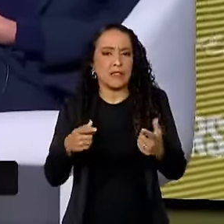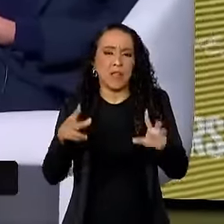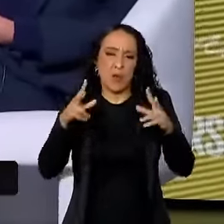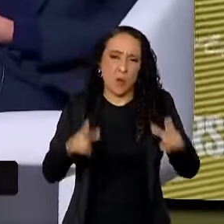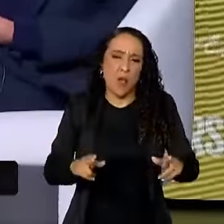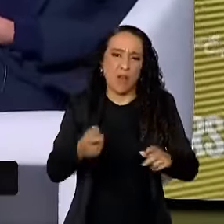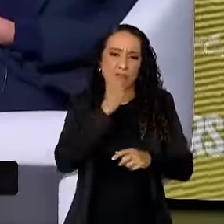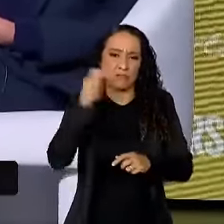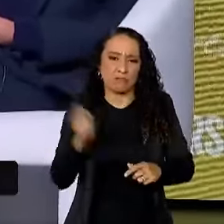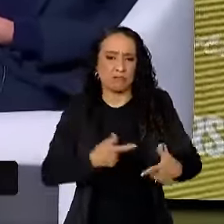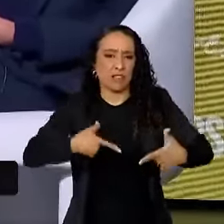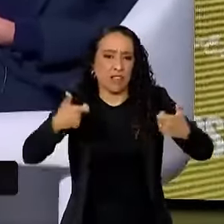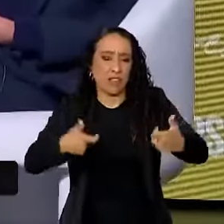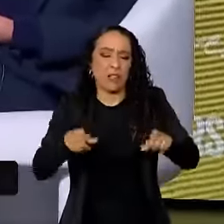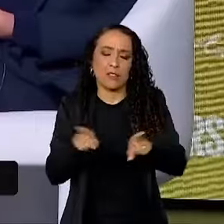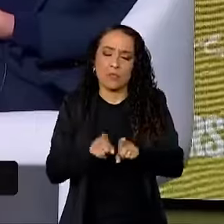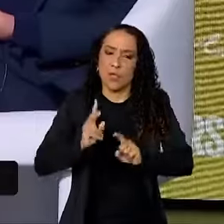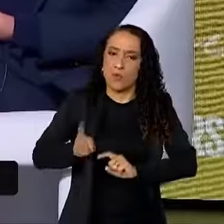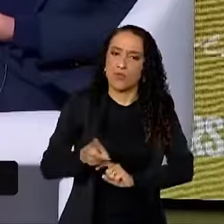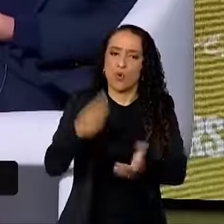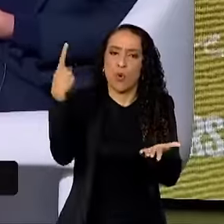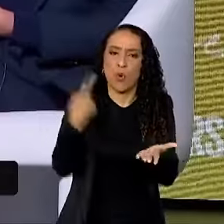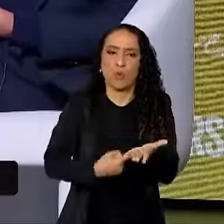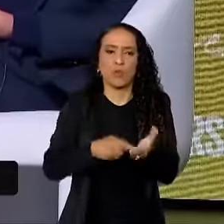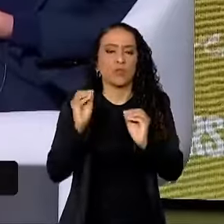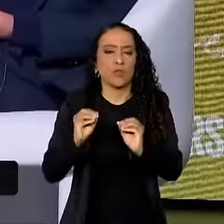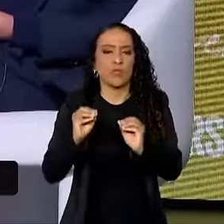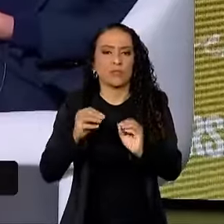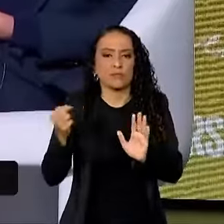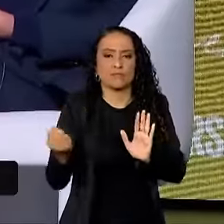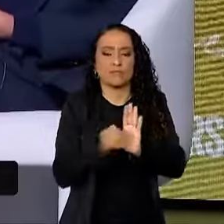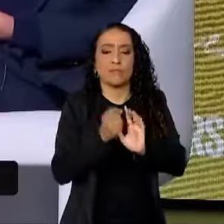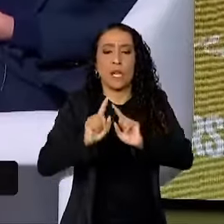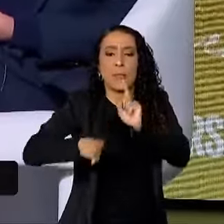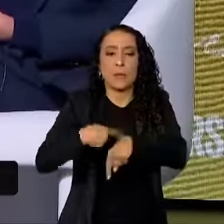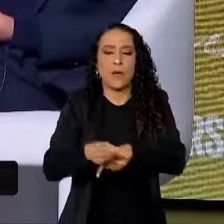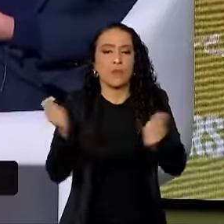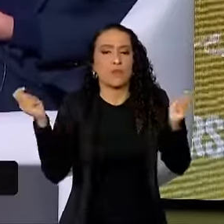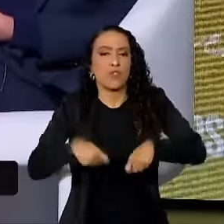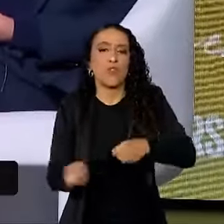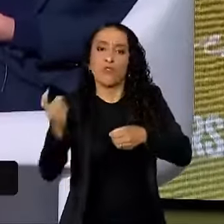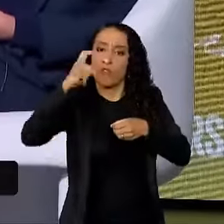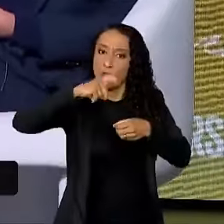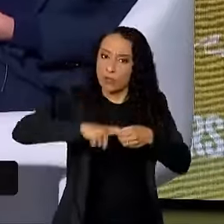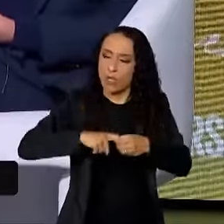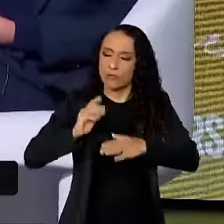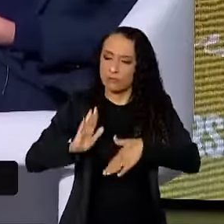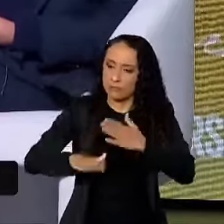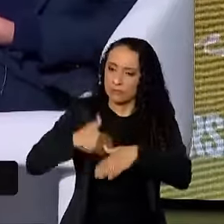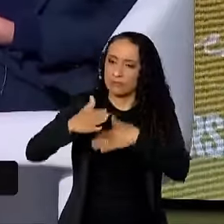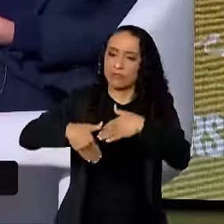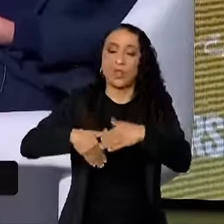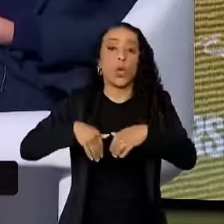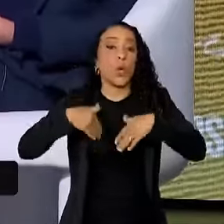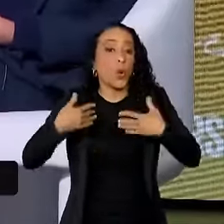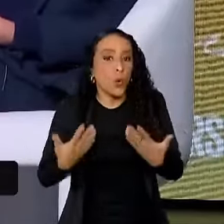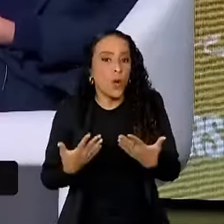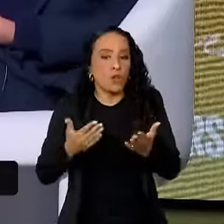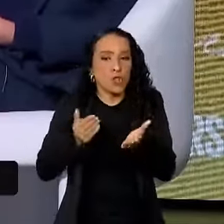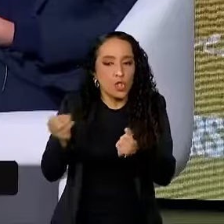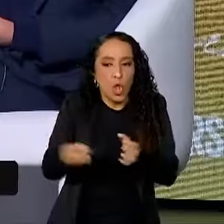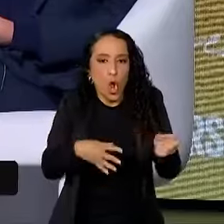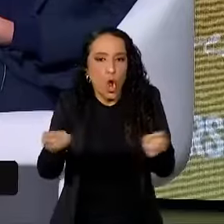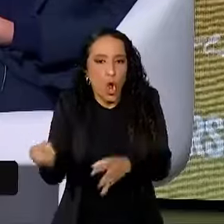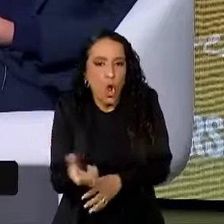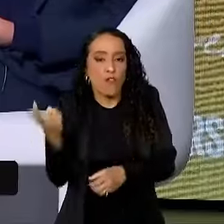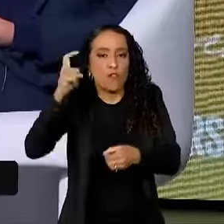o que gente anos, eu vou manter nosso compromisso, compromisso trazendo impacto. aí, depois, nós podemos voltar ao crescimento e, quando a gente voltar à inovação,